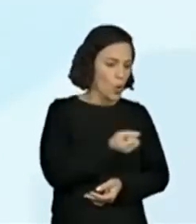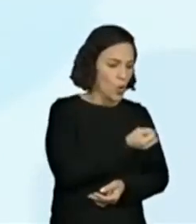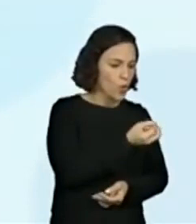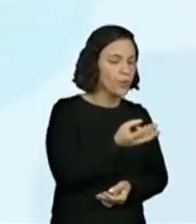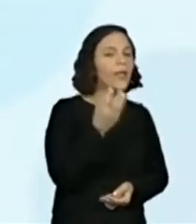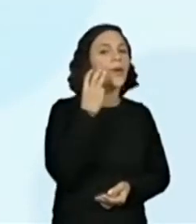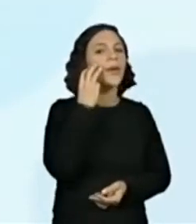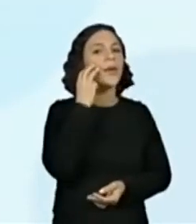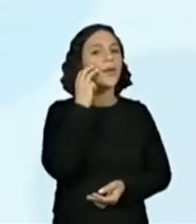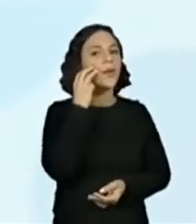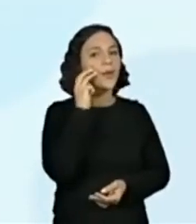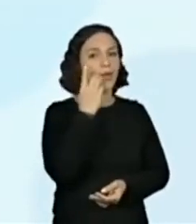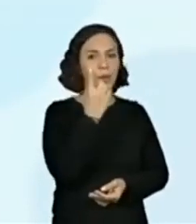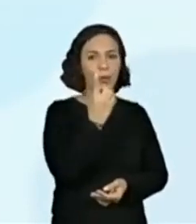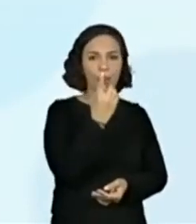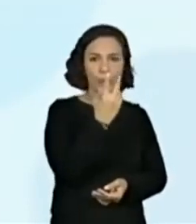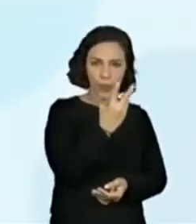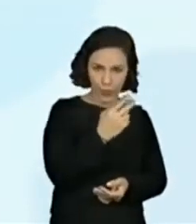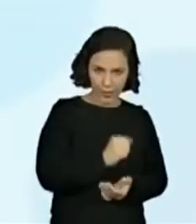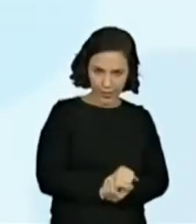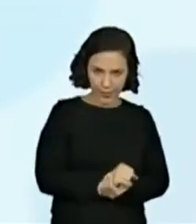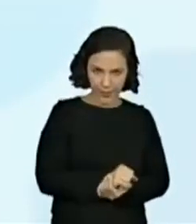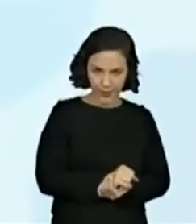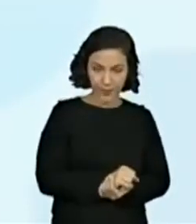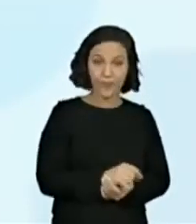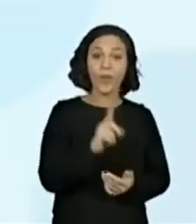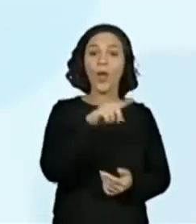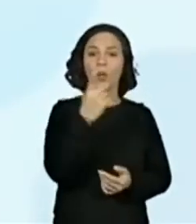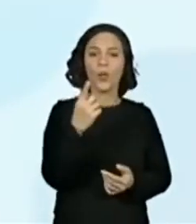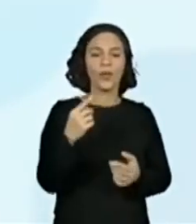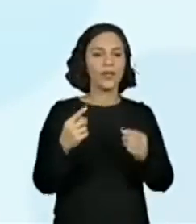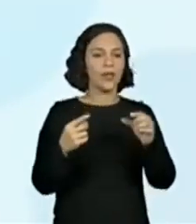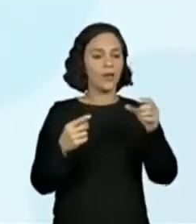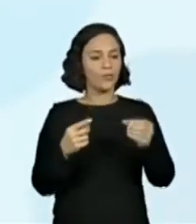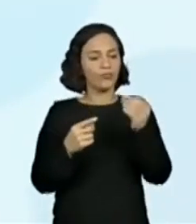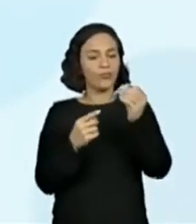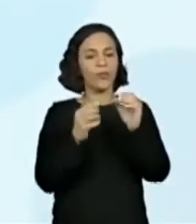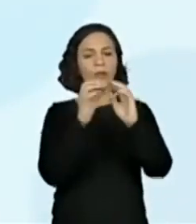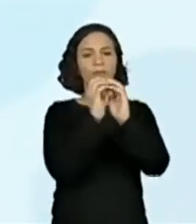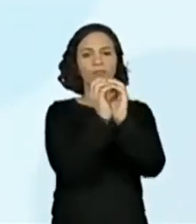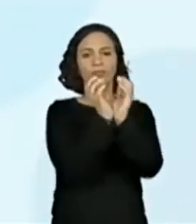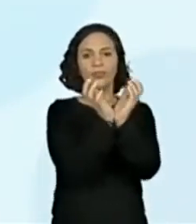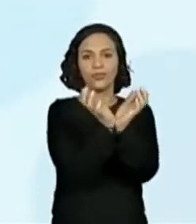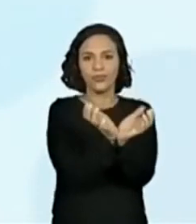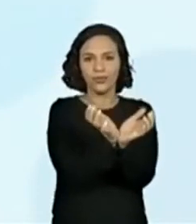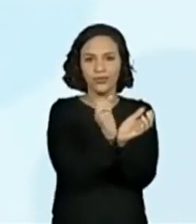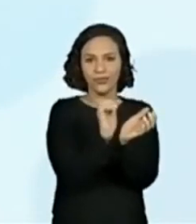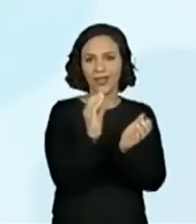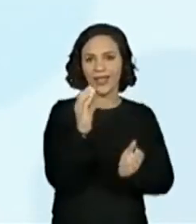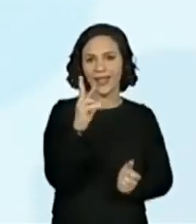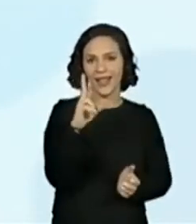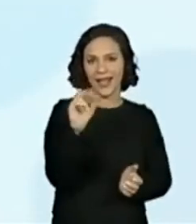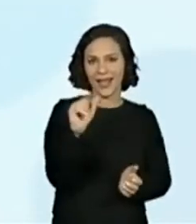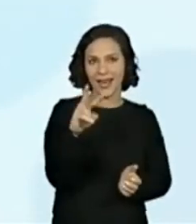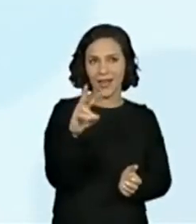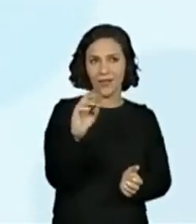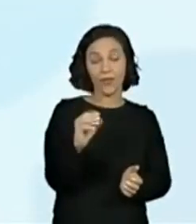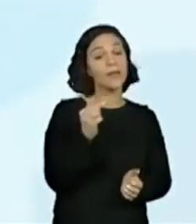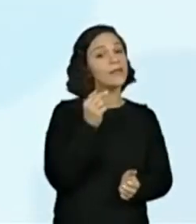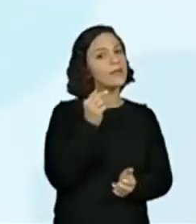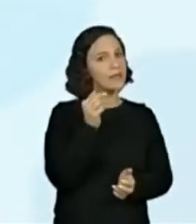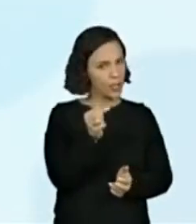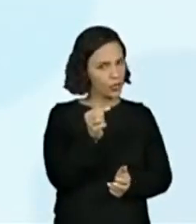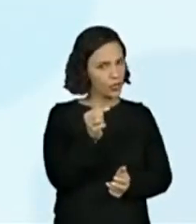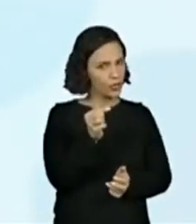rosas e sete cravos. Quantas flores há nesse jardim? Vamos colocar as